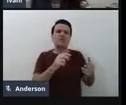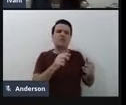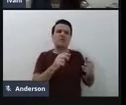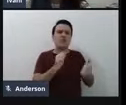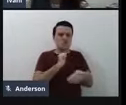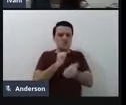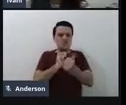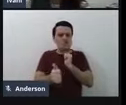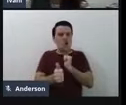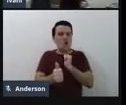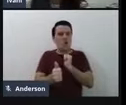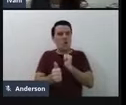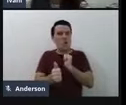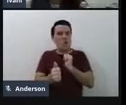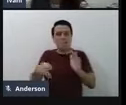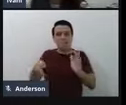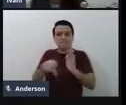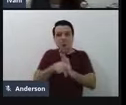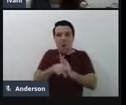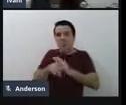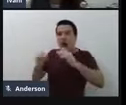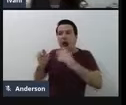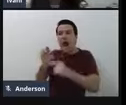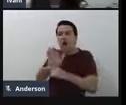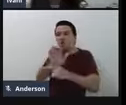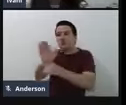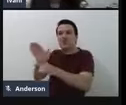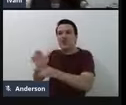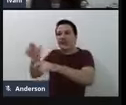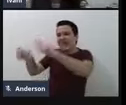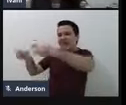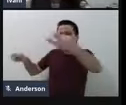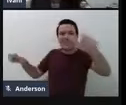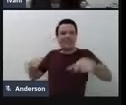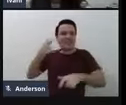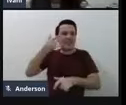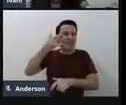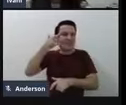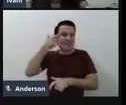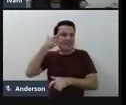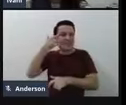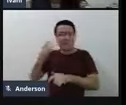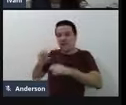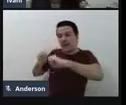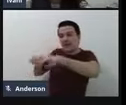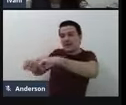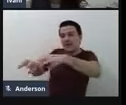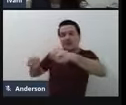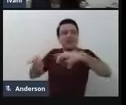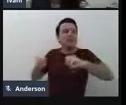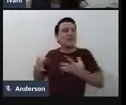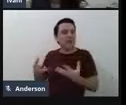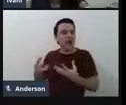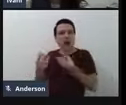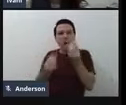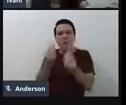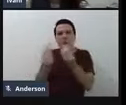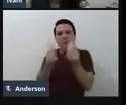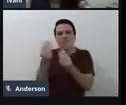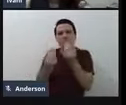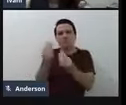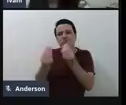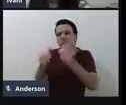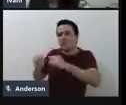crianças com síndrome de Down, Nossa, eu achei o jogo muito legal, só que daí eu fui pesquisar um pouco mais, enfim,